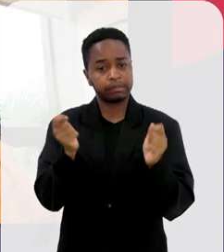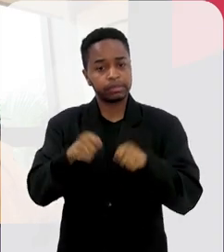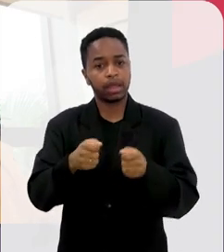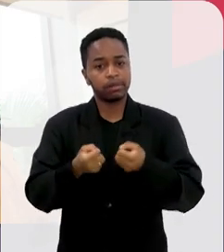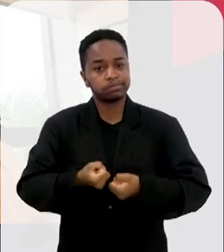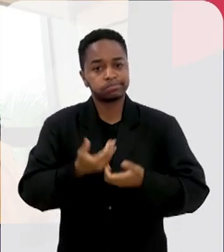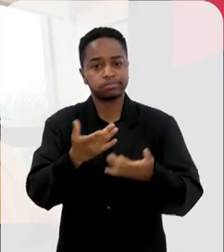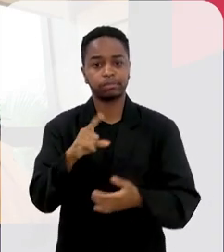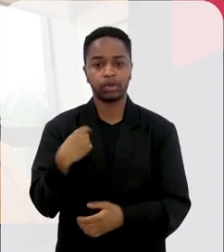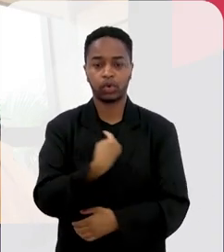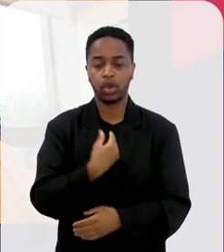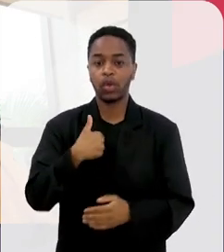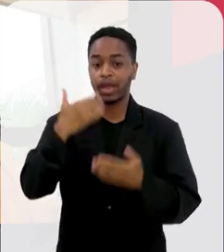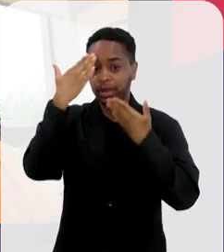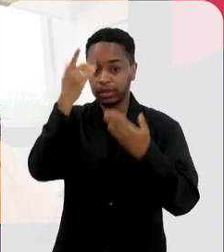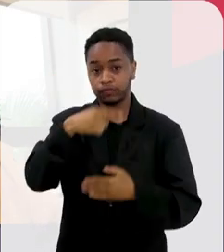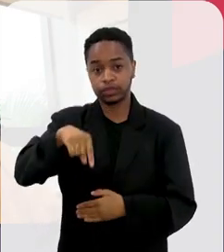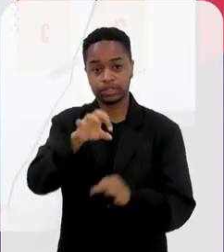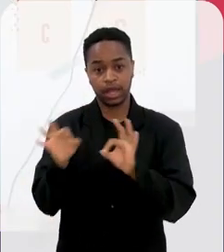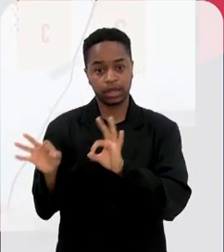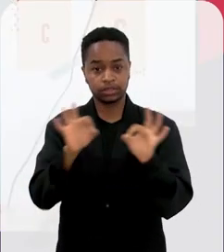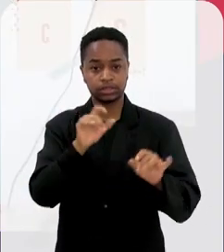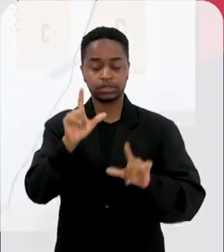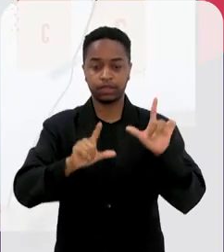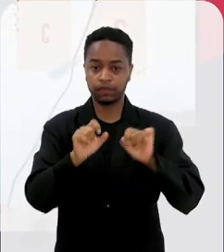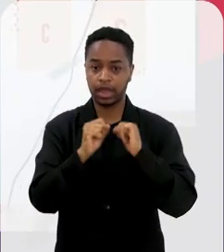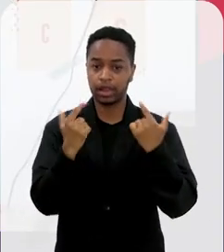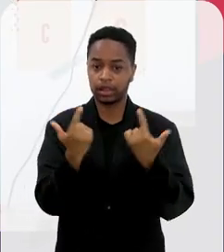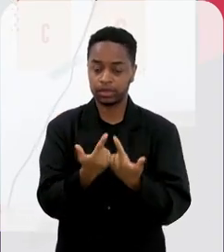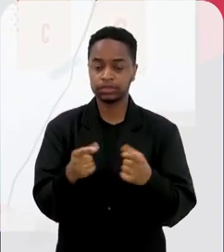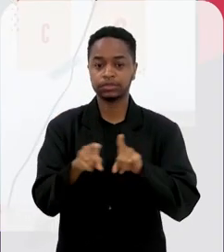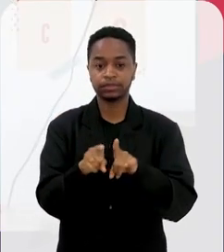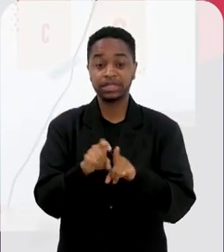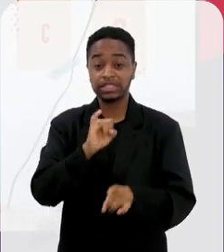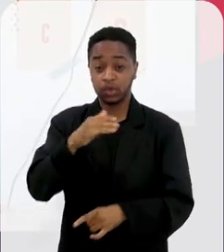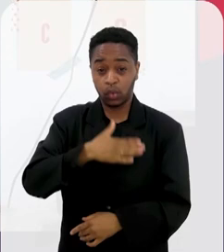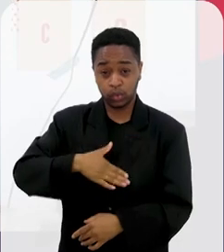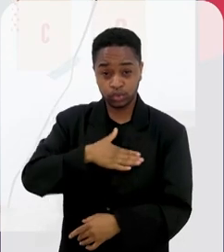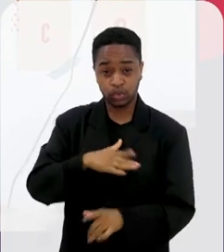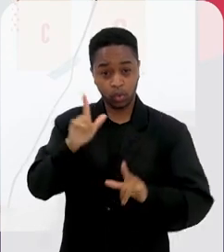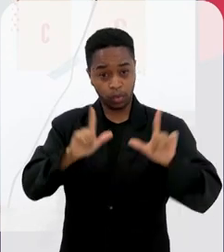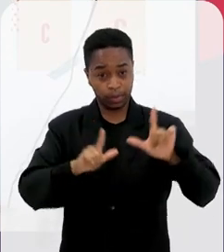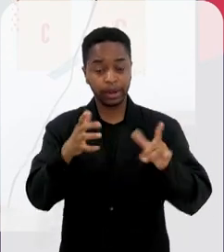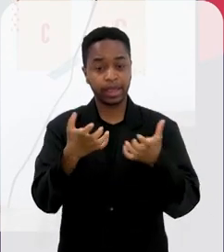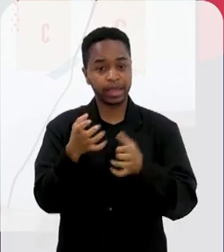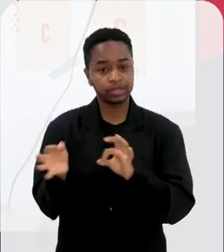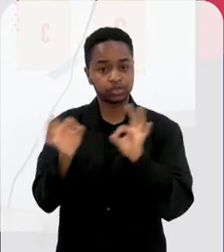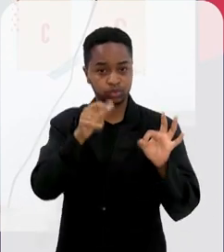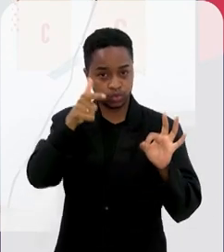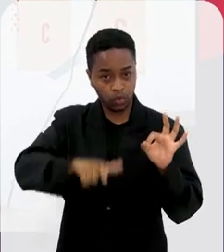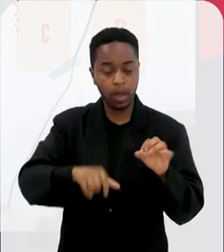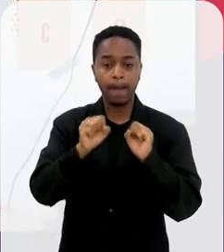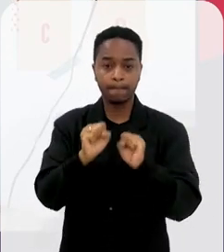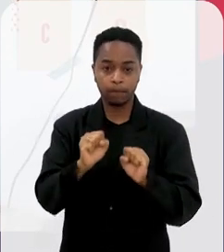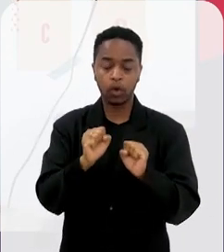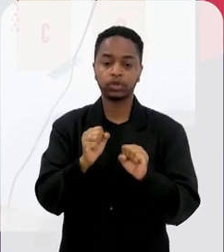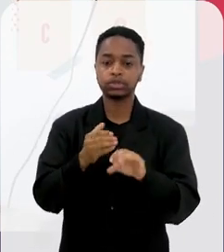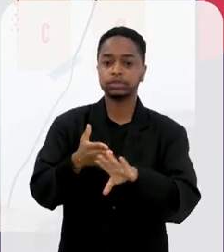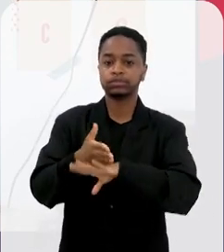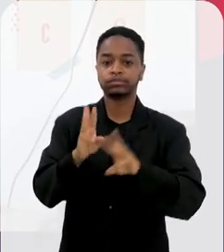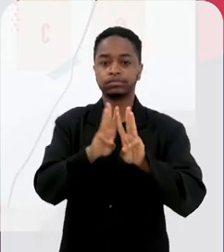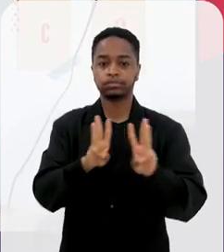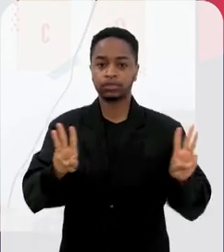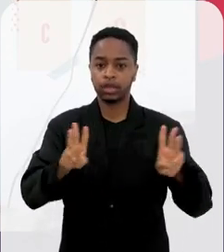novo e aí podendo compartilhar isso com a gente. Eu agradeço a você que nos acompanhou, que nos assistiu, se você gostou do programa e quiser rever,